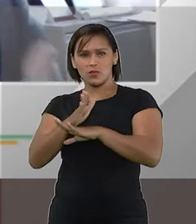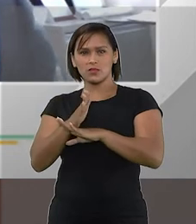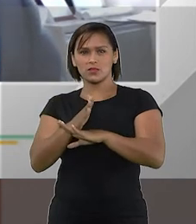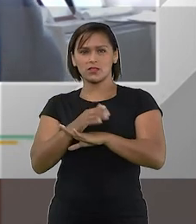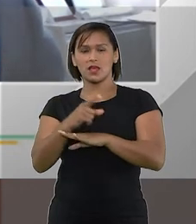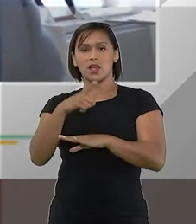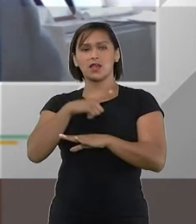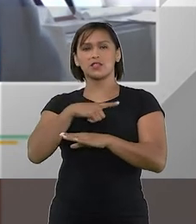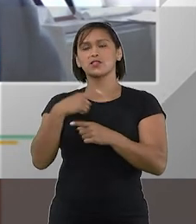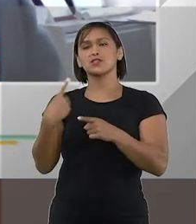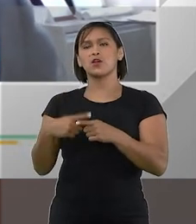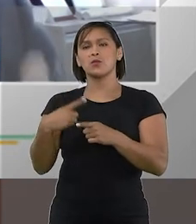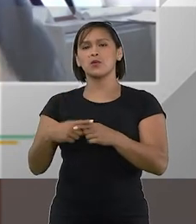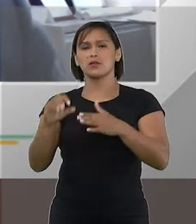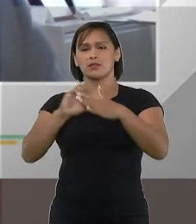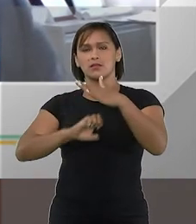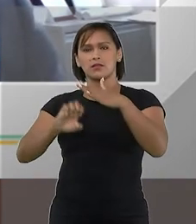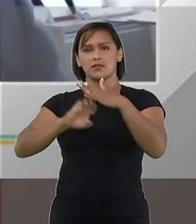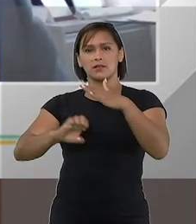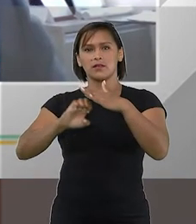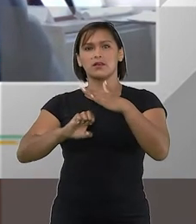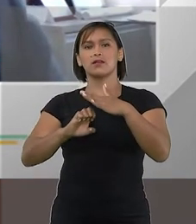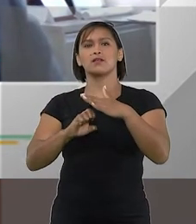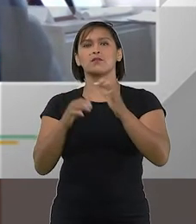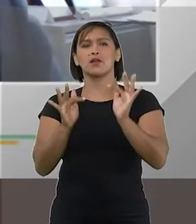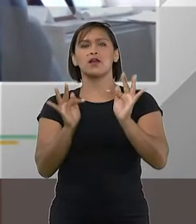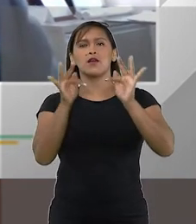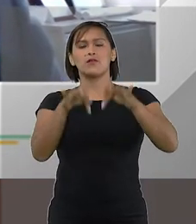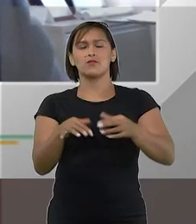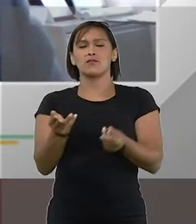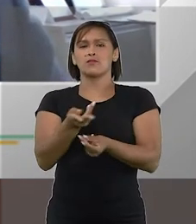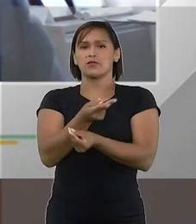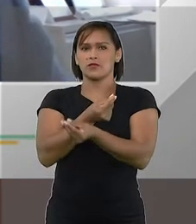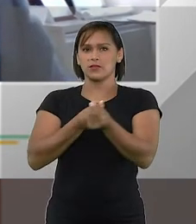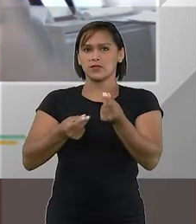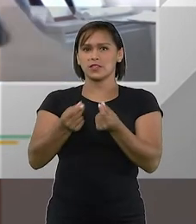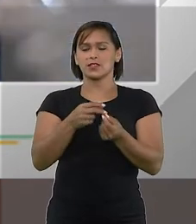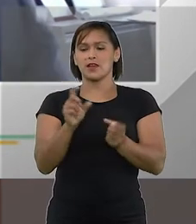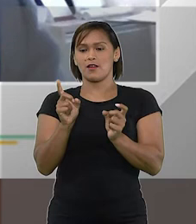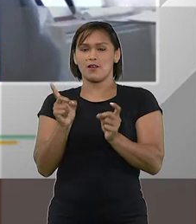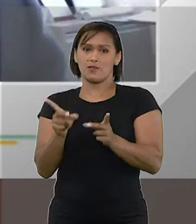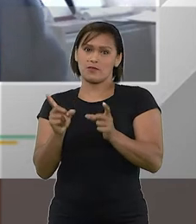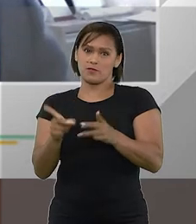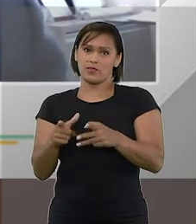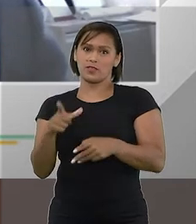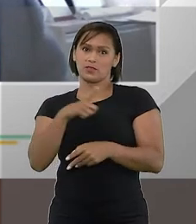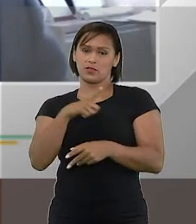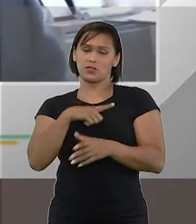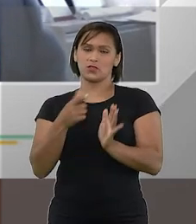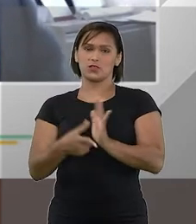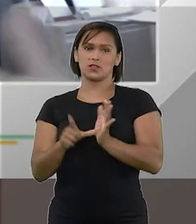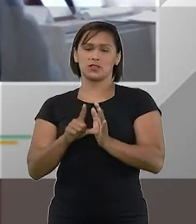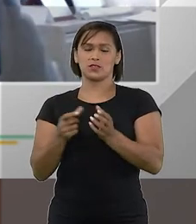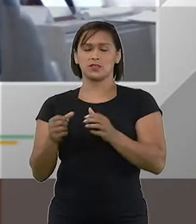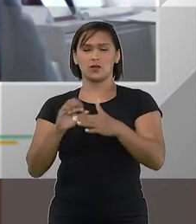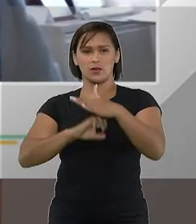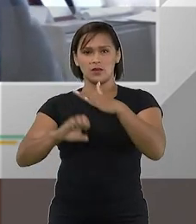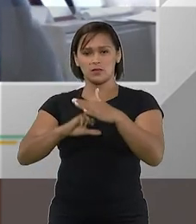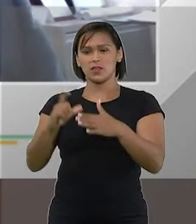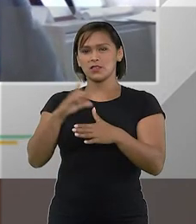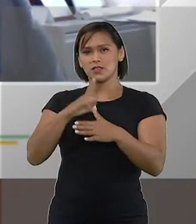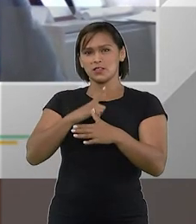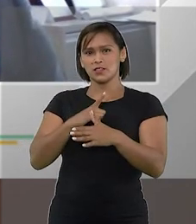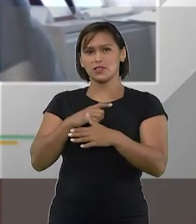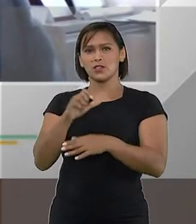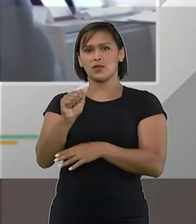eles tinham sucesso porque a empresa se financiava pela venda dos seus ativos, então empresas que